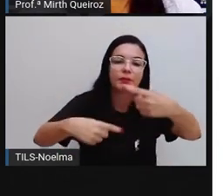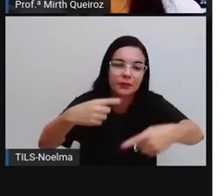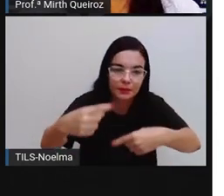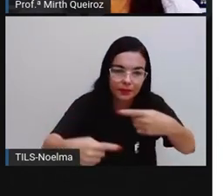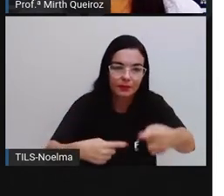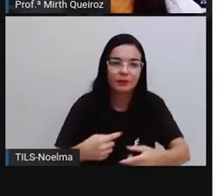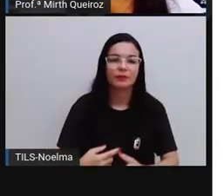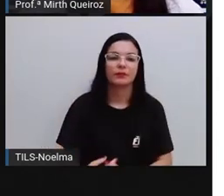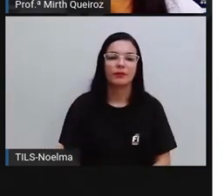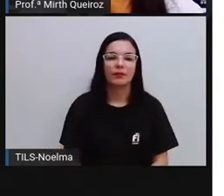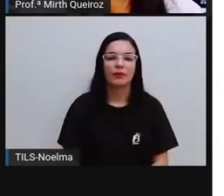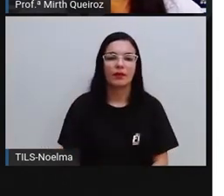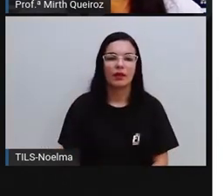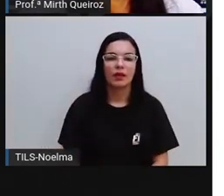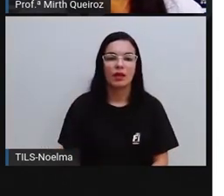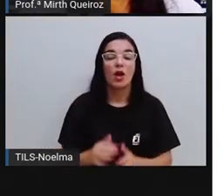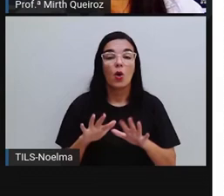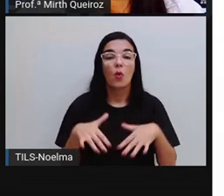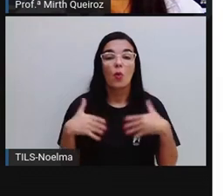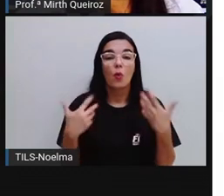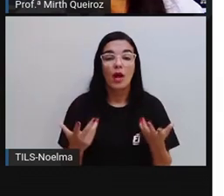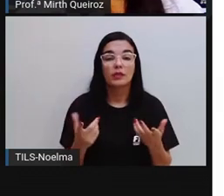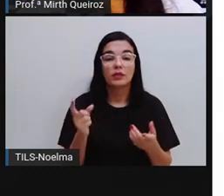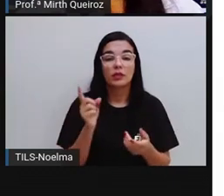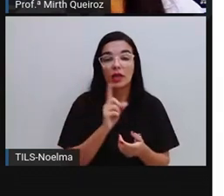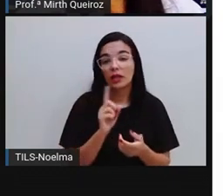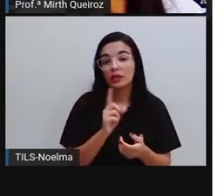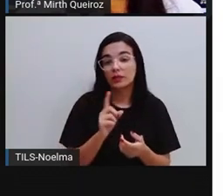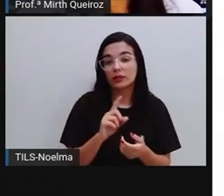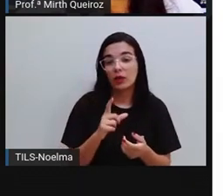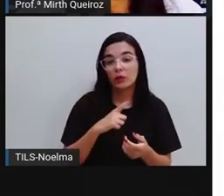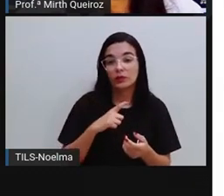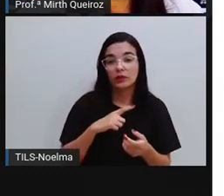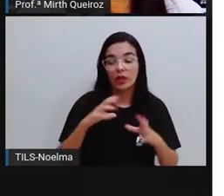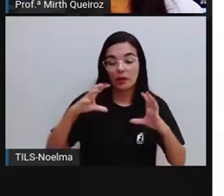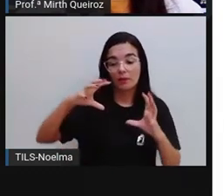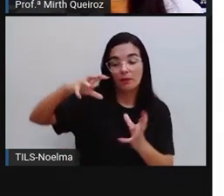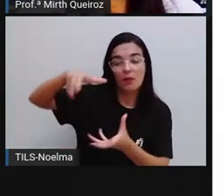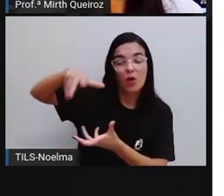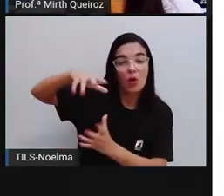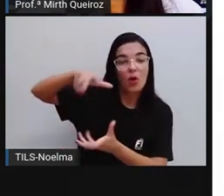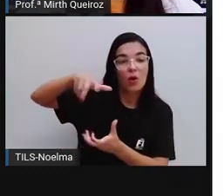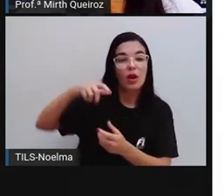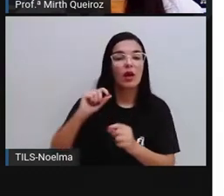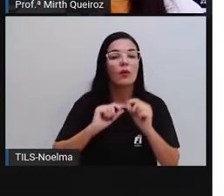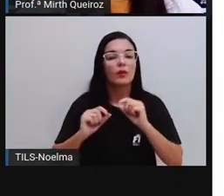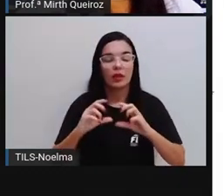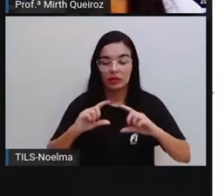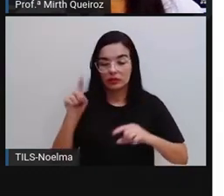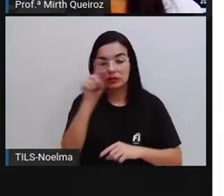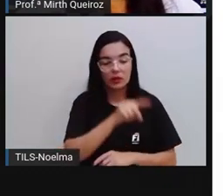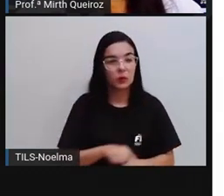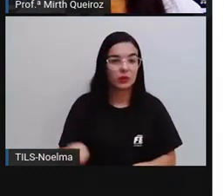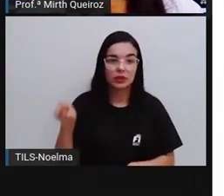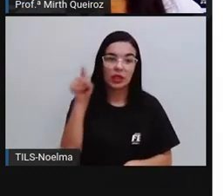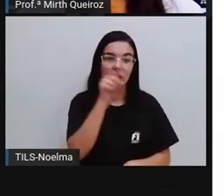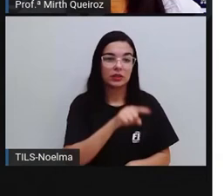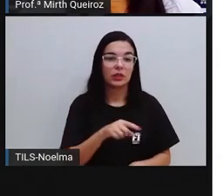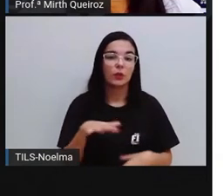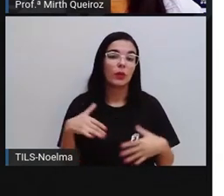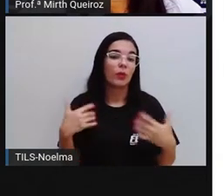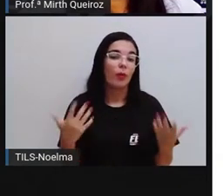E quais são os corpos que são chamados de poliedros? Quais são as figuras que são chamadas de